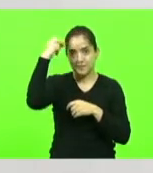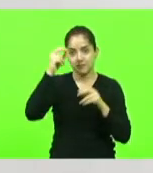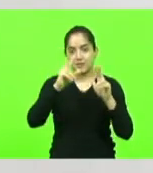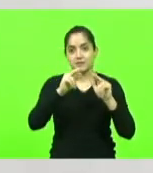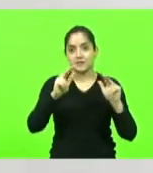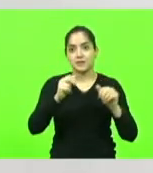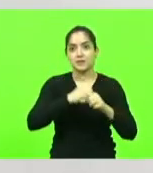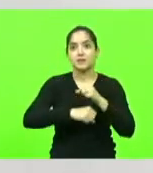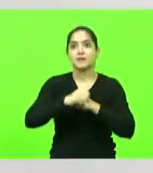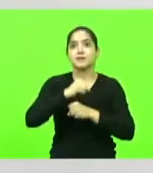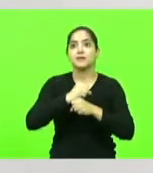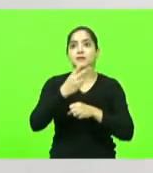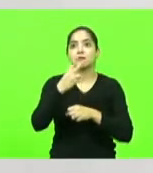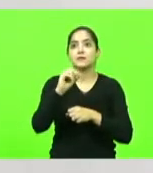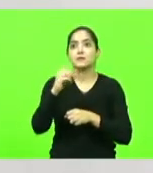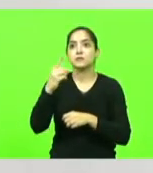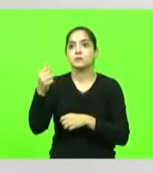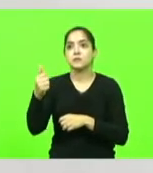em 2013.